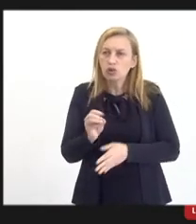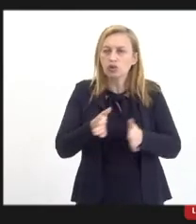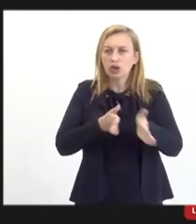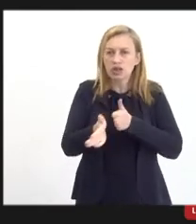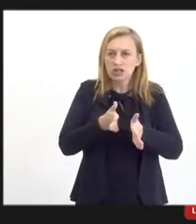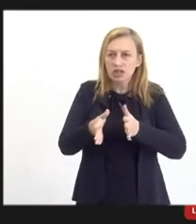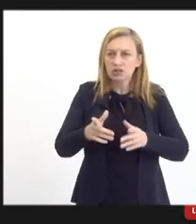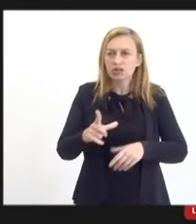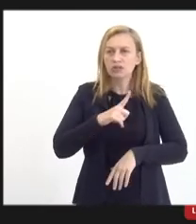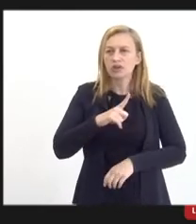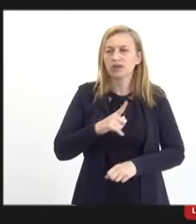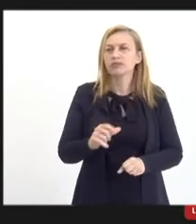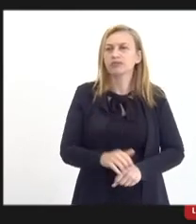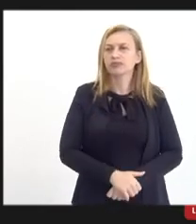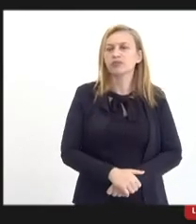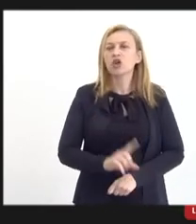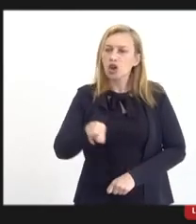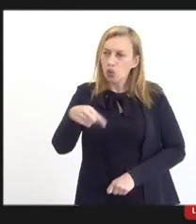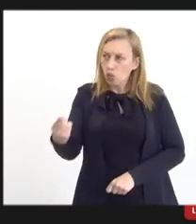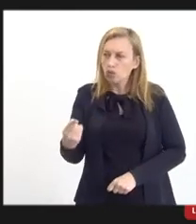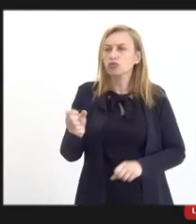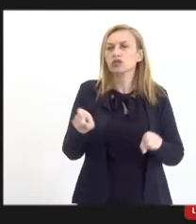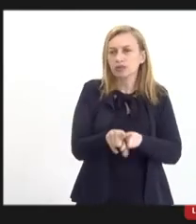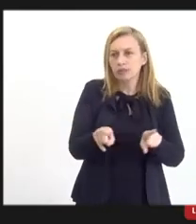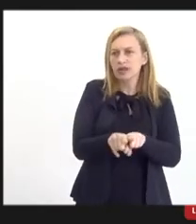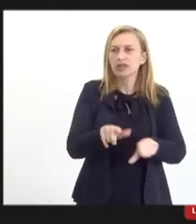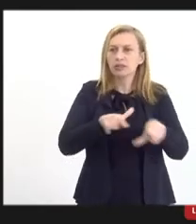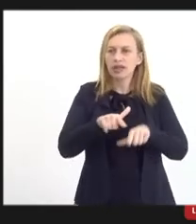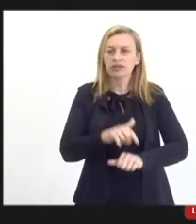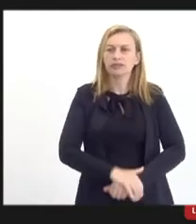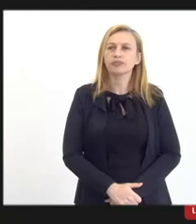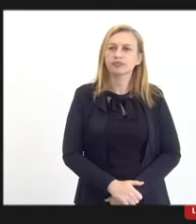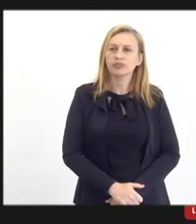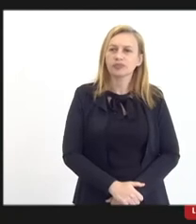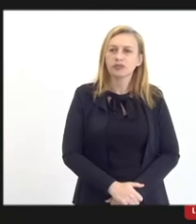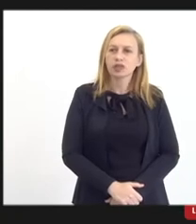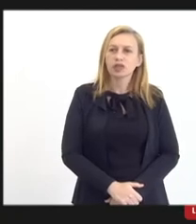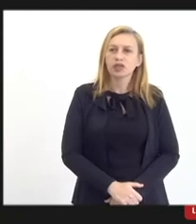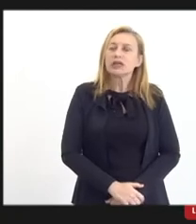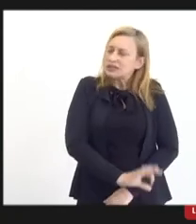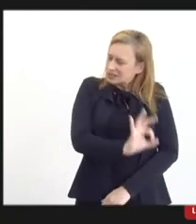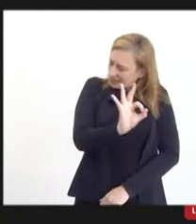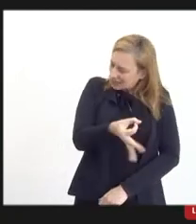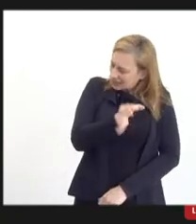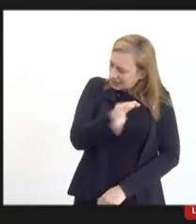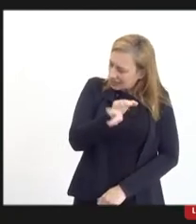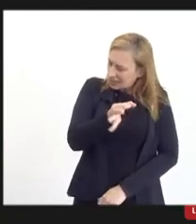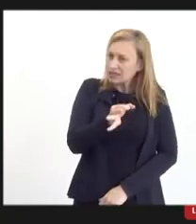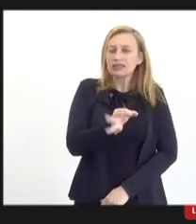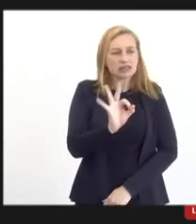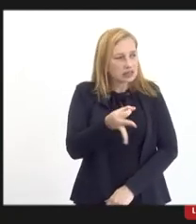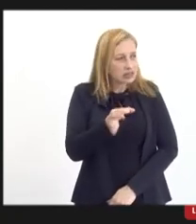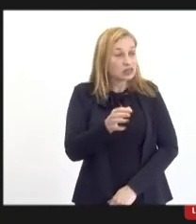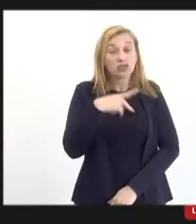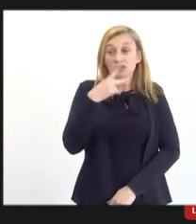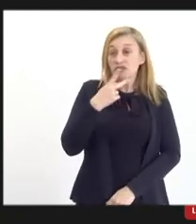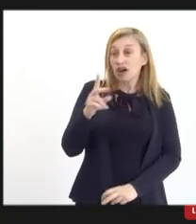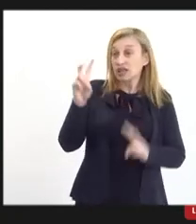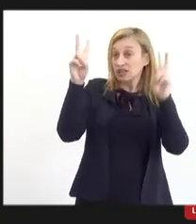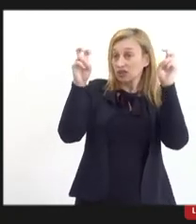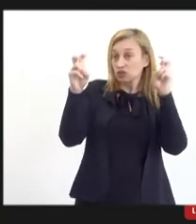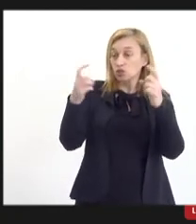também. Acho que isso é um outro ponto a se trabalhar. Não, com certeza, quando se toca nessa questão das